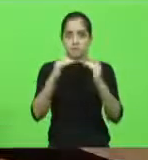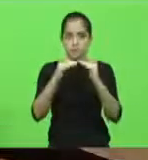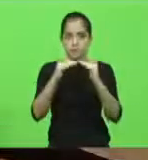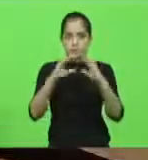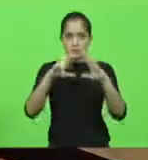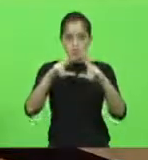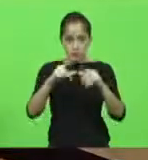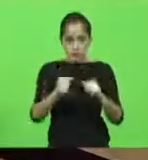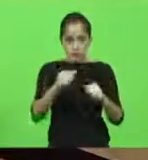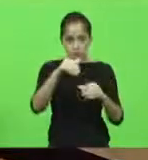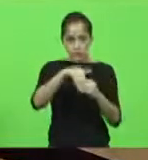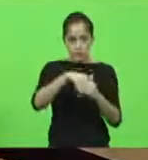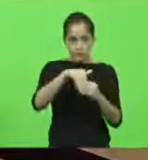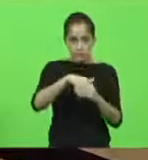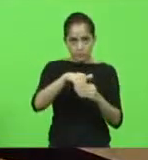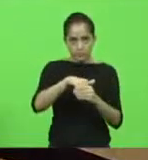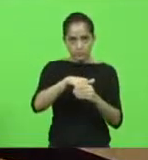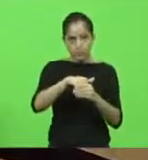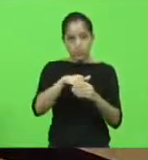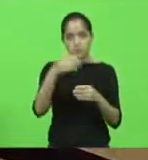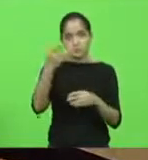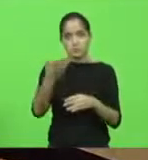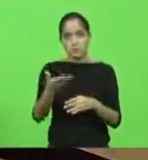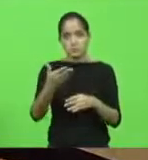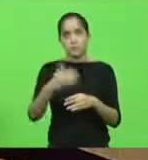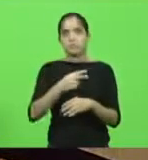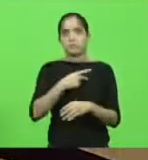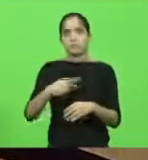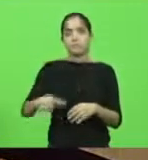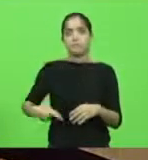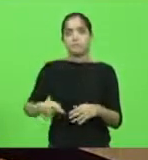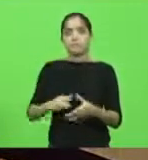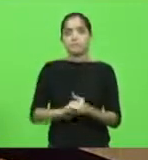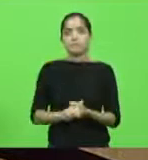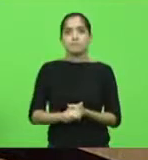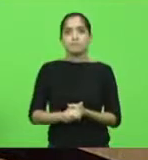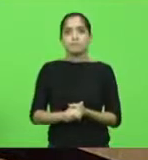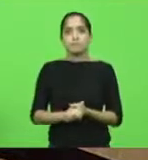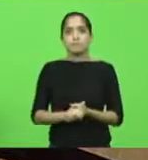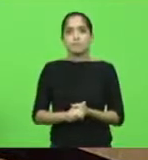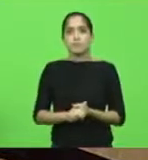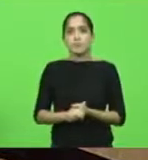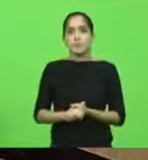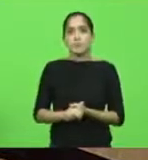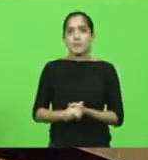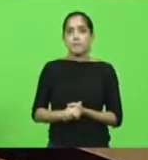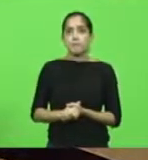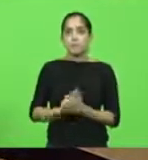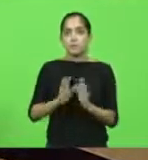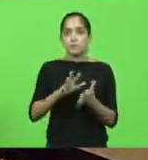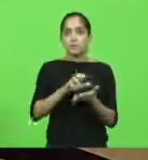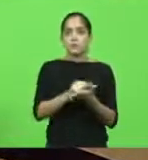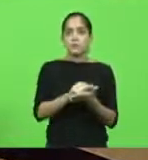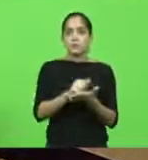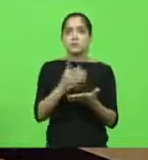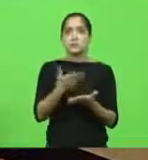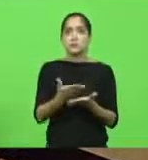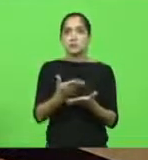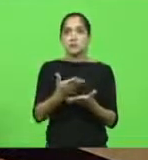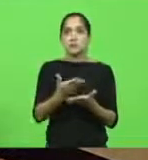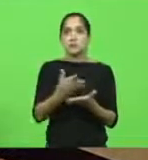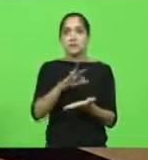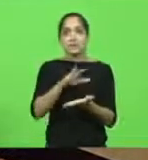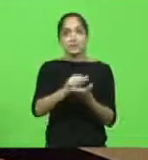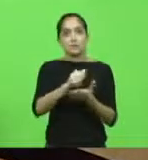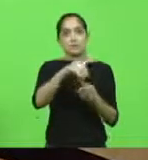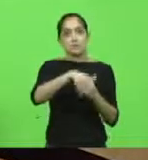as votações lidas por vossa excelência, estava presente aqui. Obrigado. Registrada a presença, deputado, porém não posso confirmar